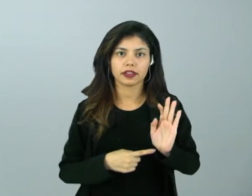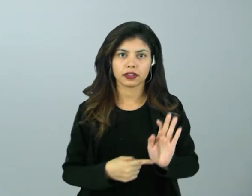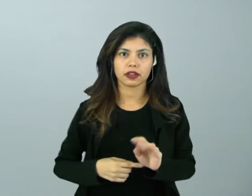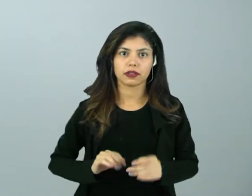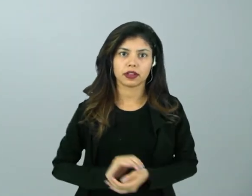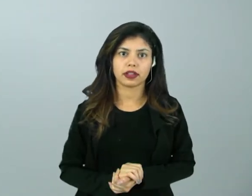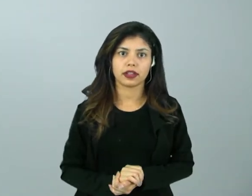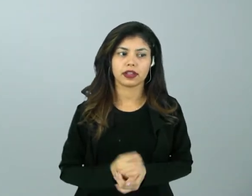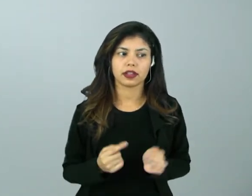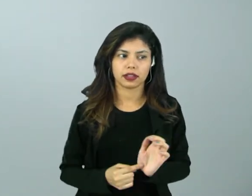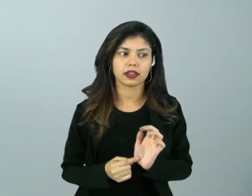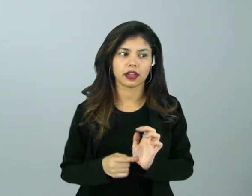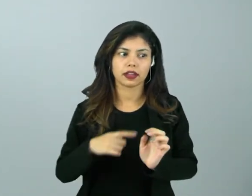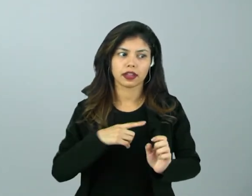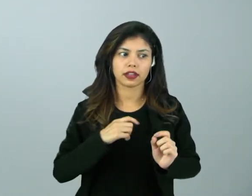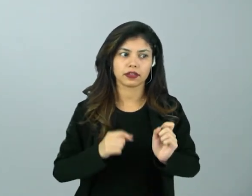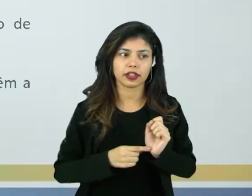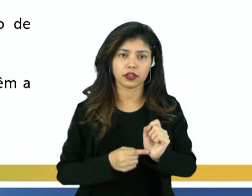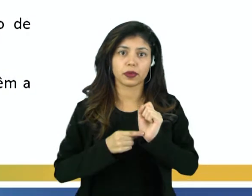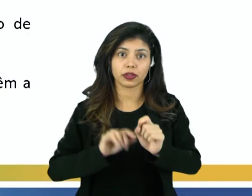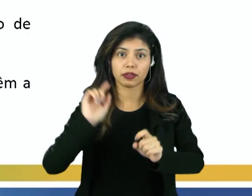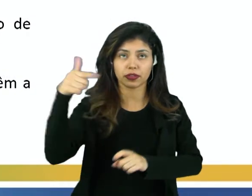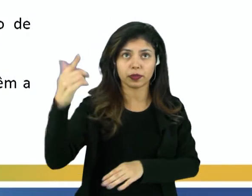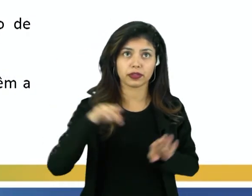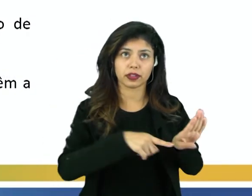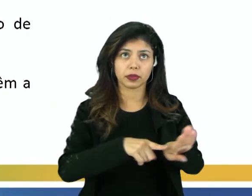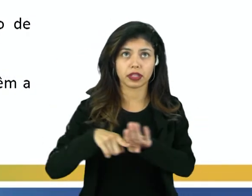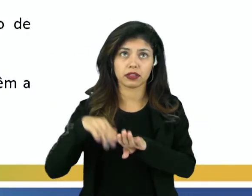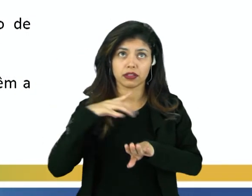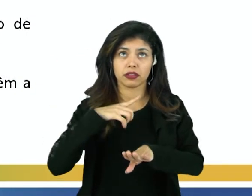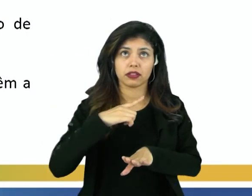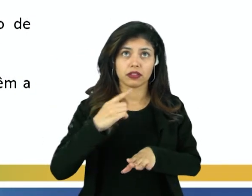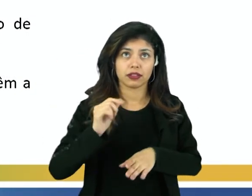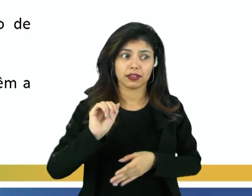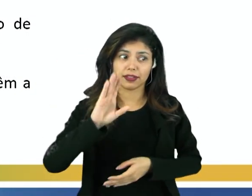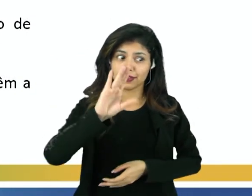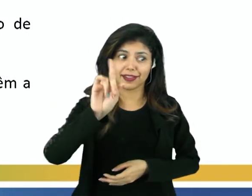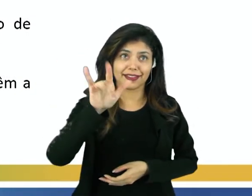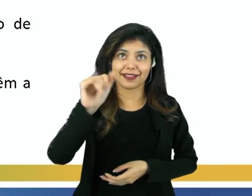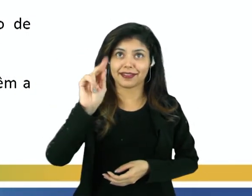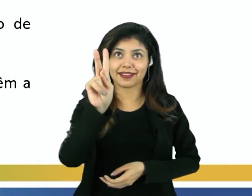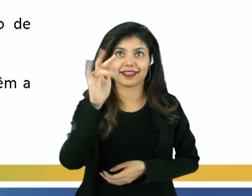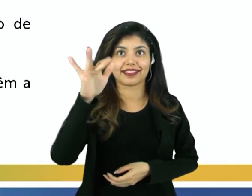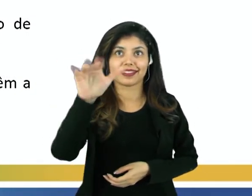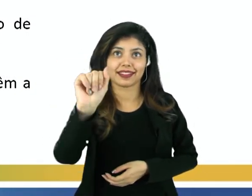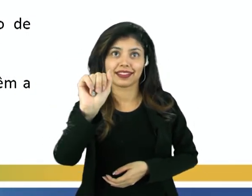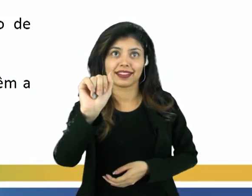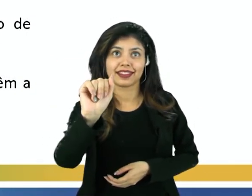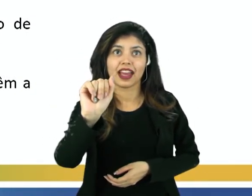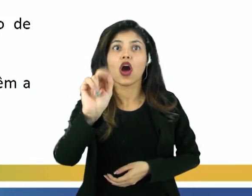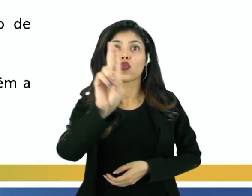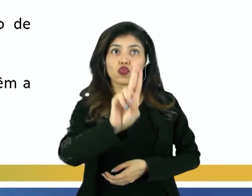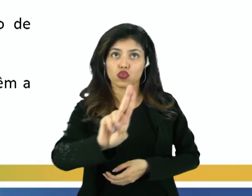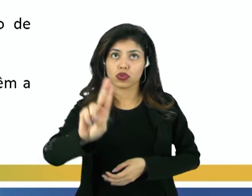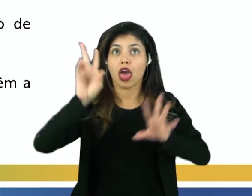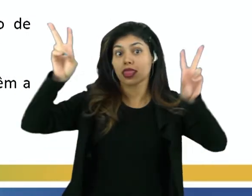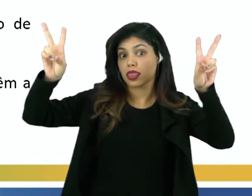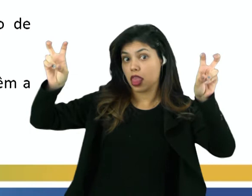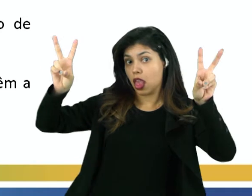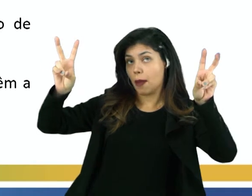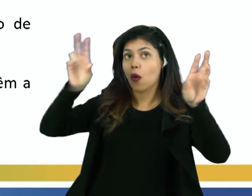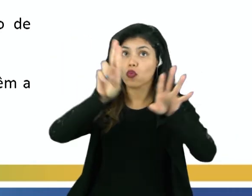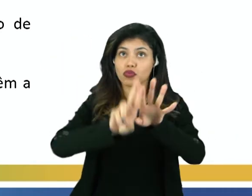para responder isso, talvez, em outra ocasião. Vamos lá para a primeira questão, então? Vamos lá! Bacia hidrográfica é um termo